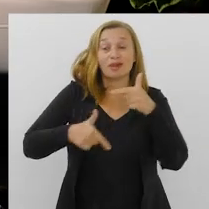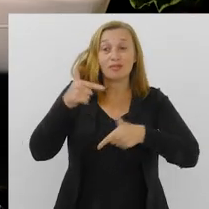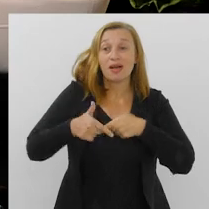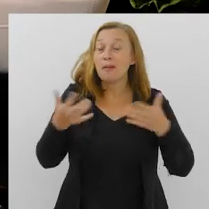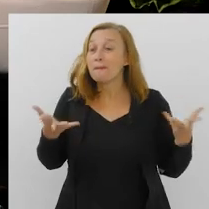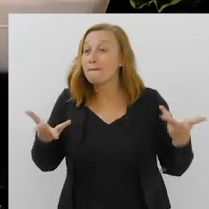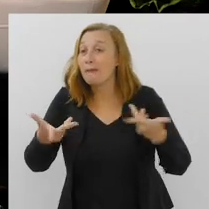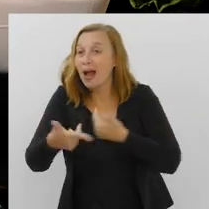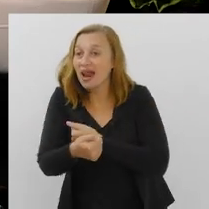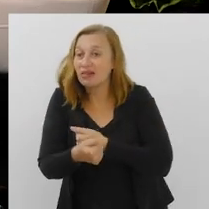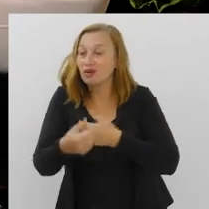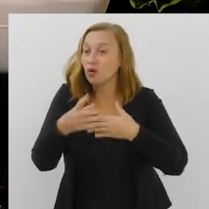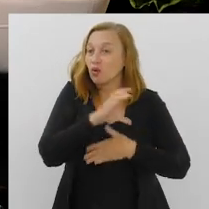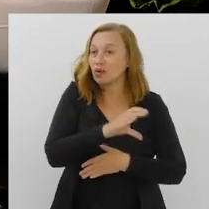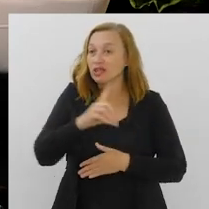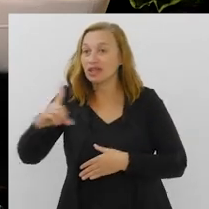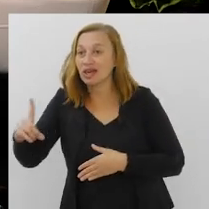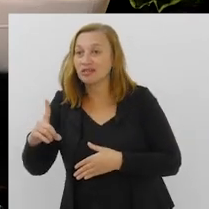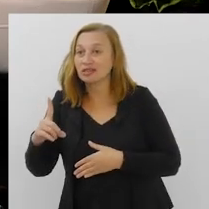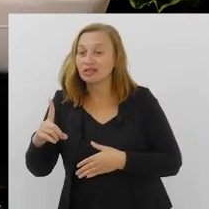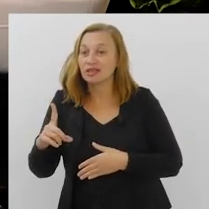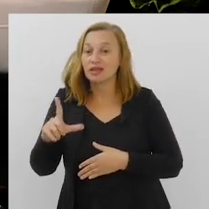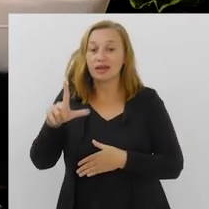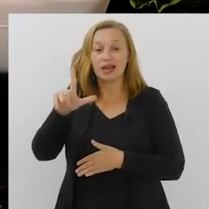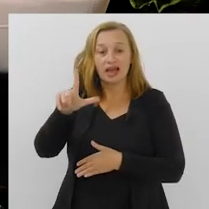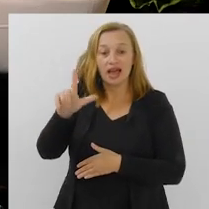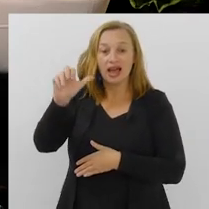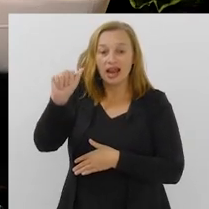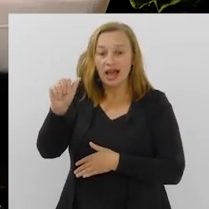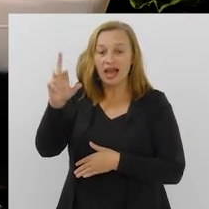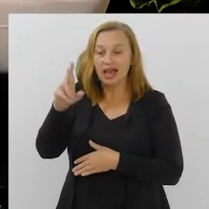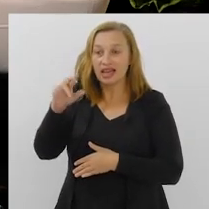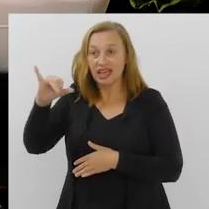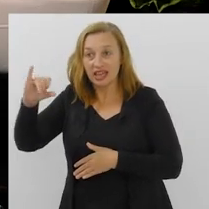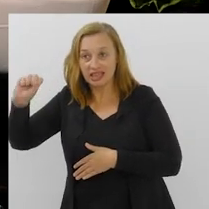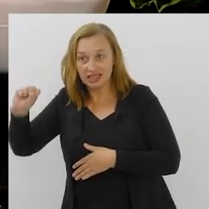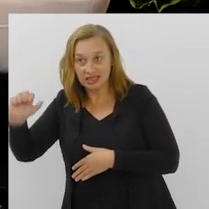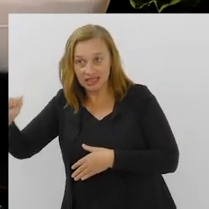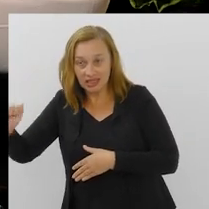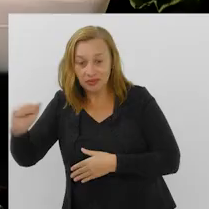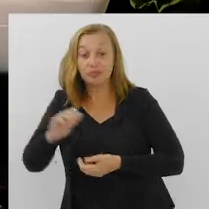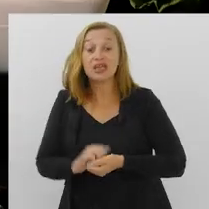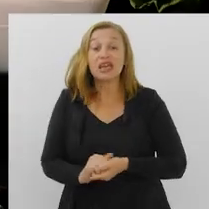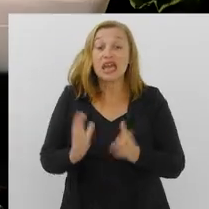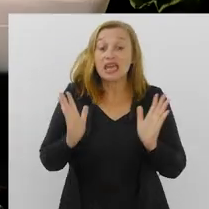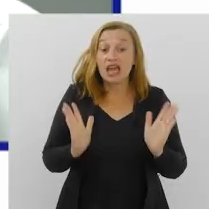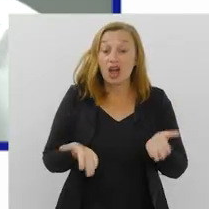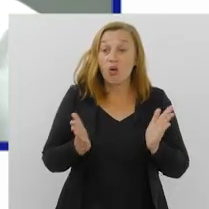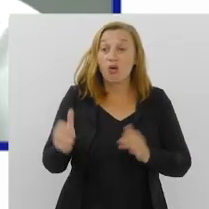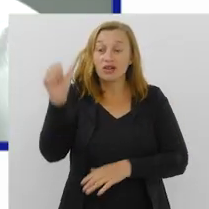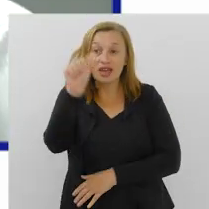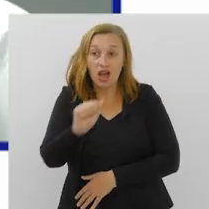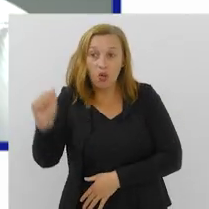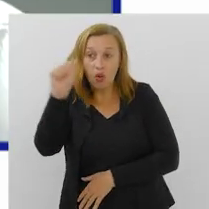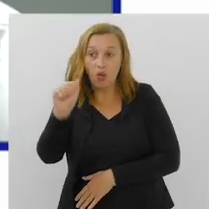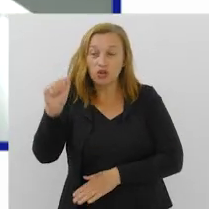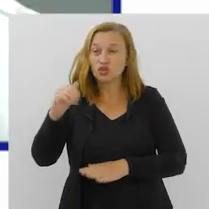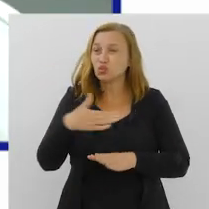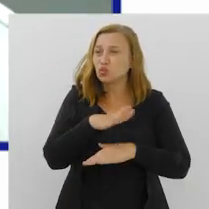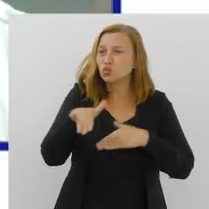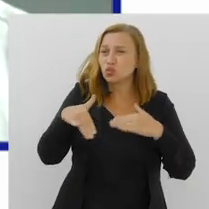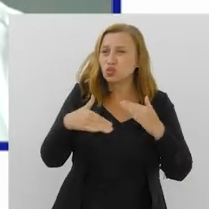maravilhoso, que é coordenado pela Larissa Carceis. E agora, em agosto, em todo